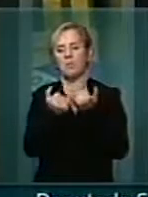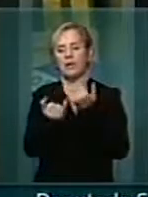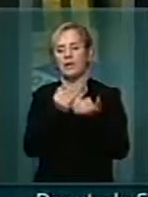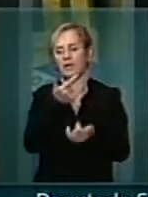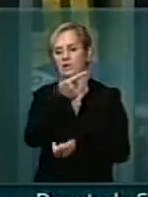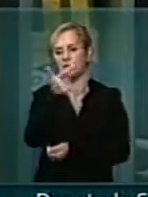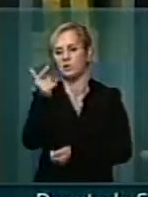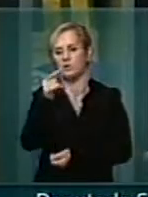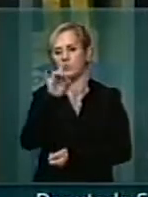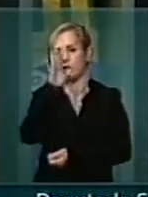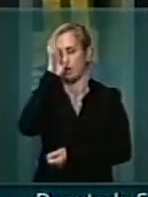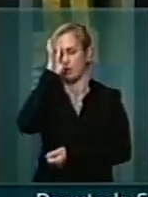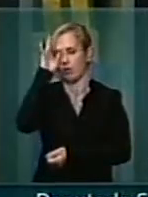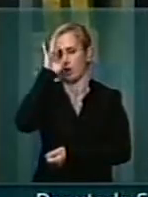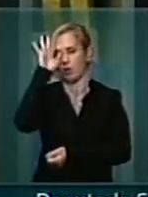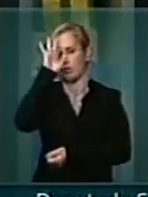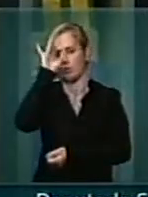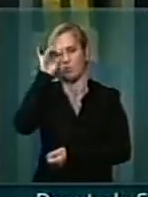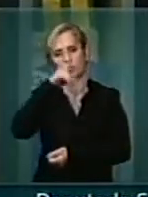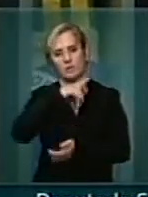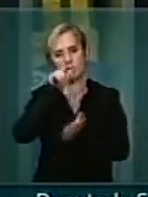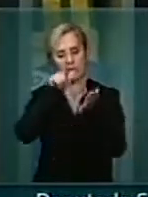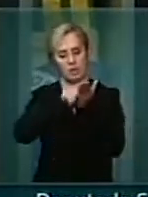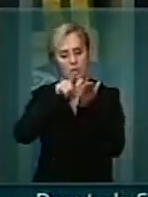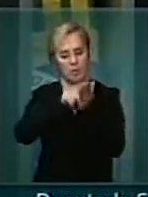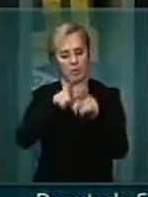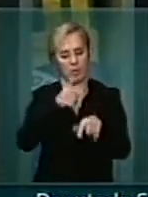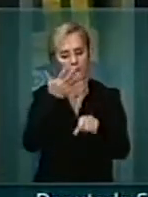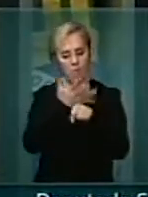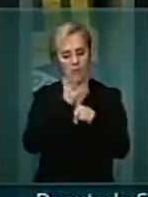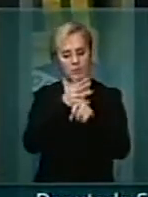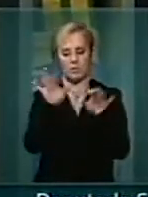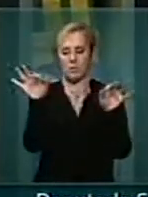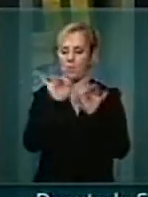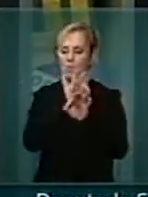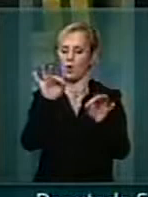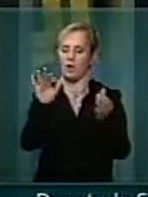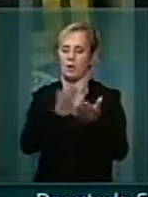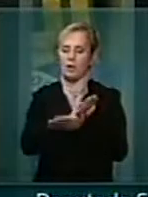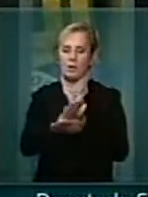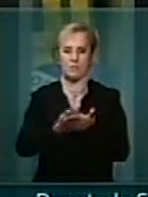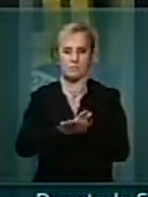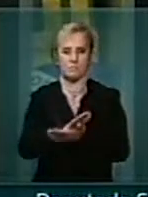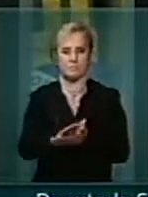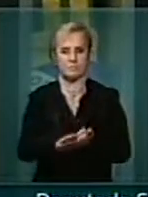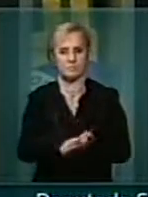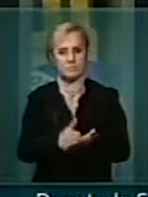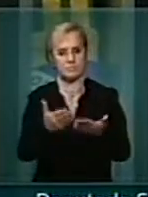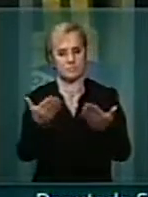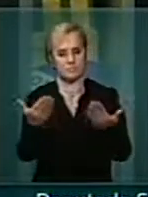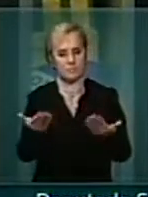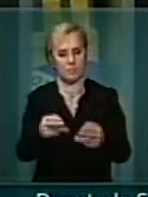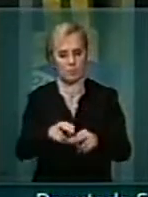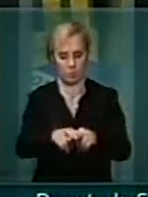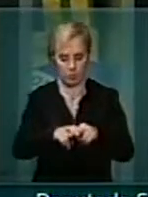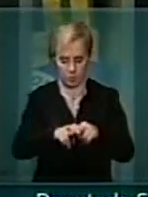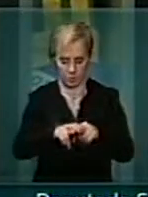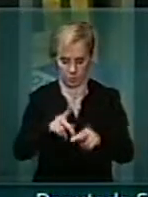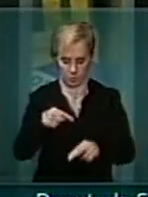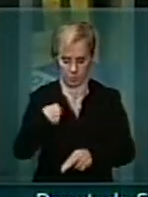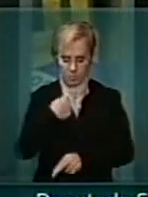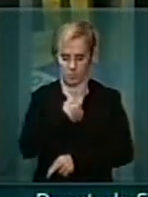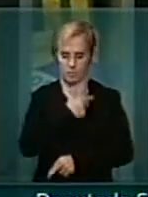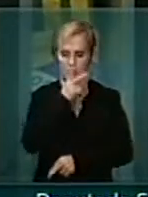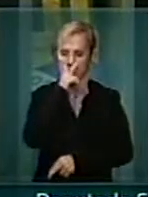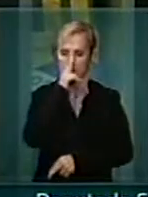porque apenas estão presentes no papel, mas na prática a execução não é feita. Daí por que, presidente? Eu acho que isso